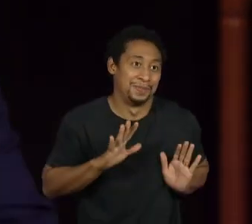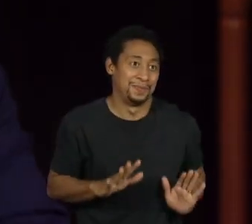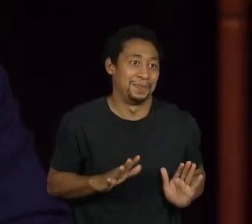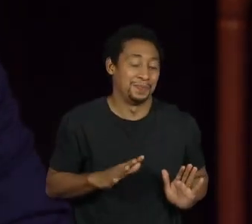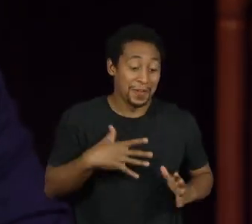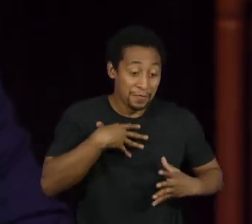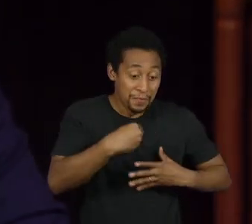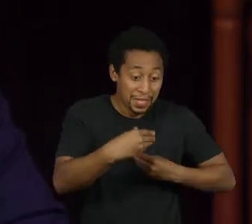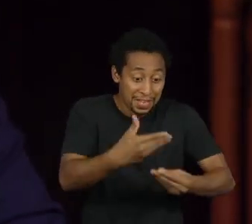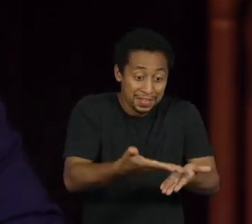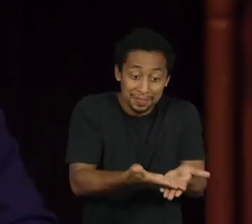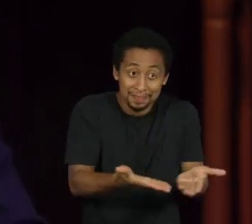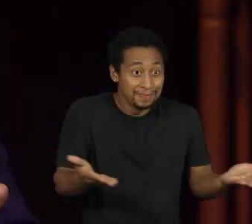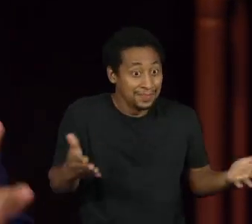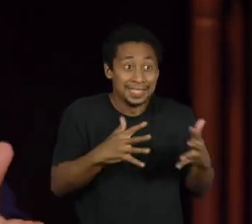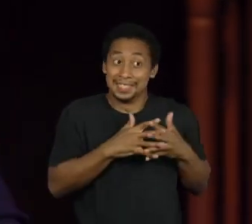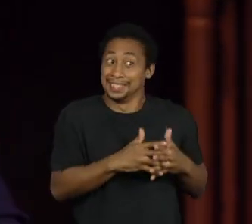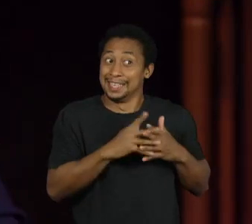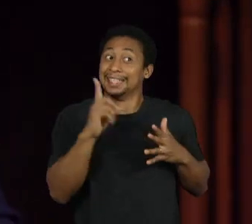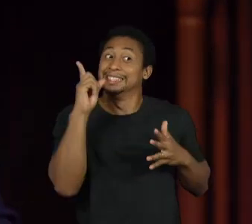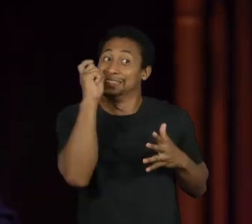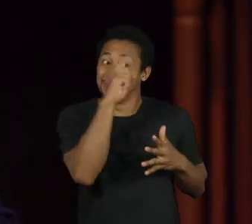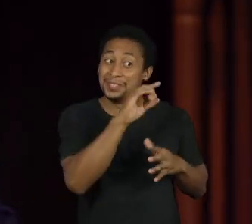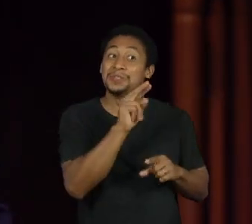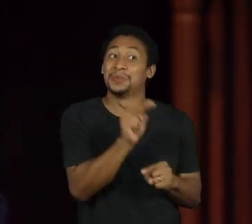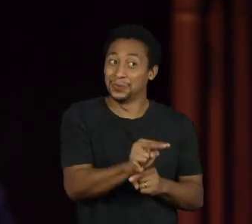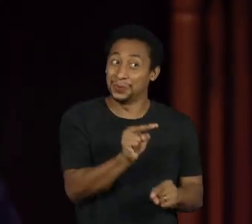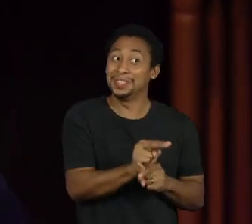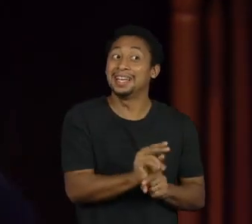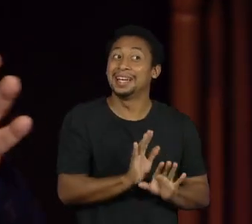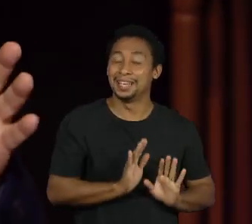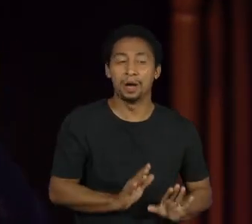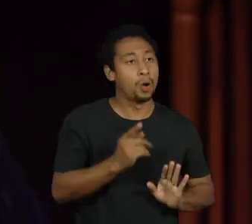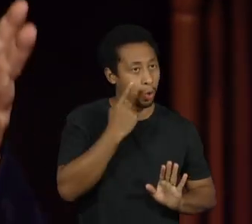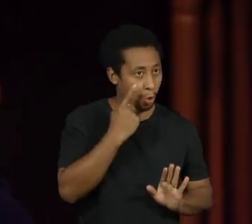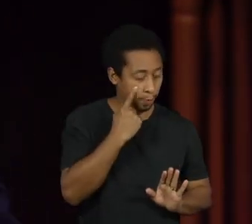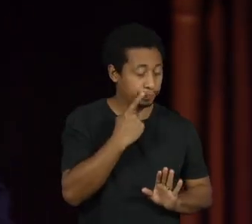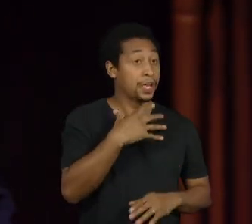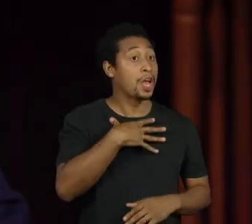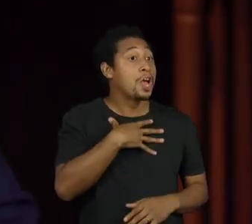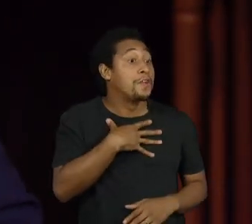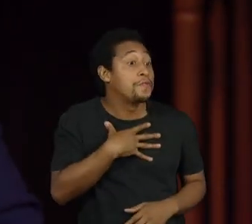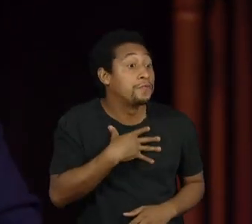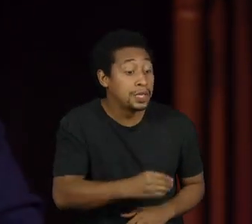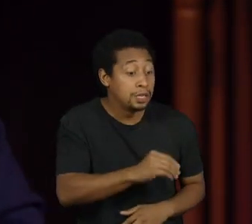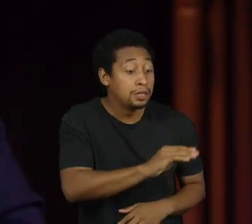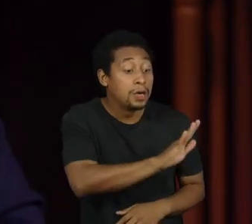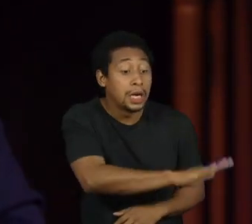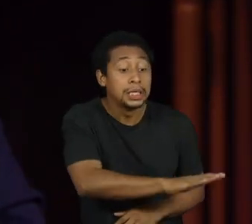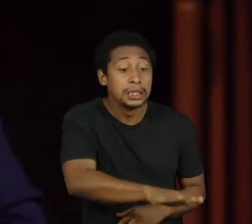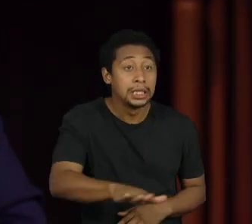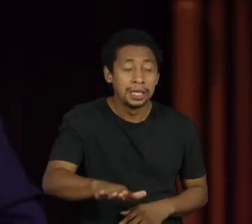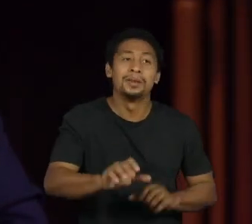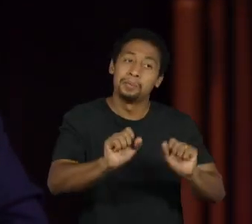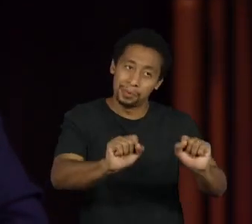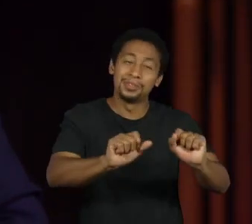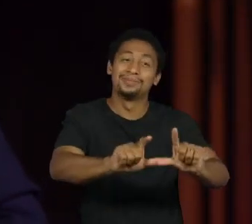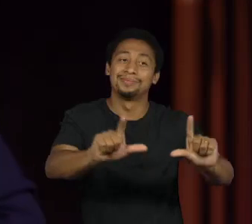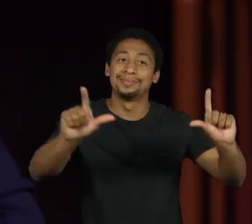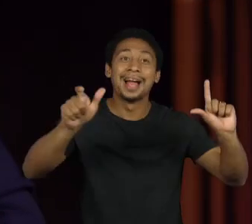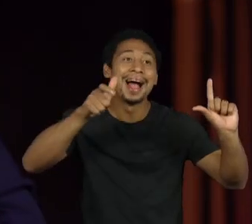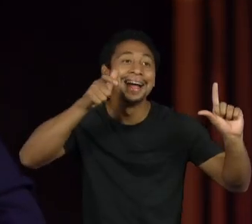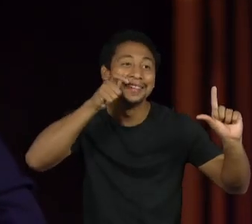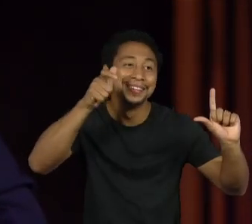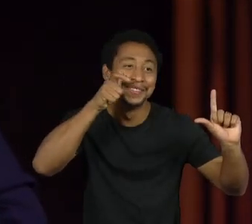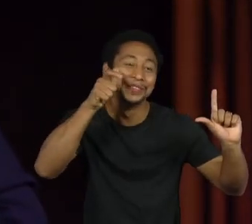tão complexos, né? E não são só os nossos filhos, pessoas físicas. É bom falar, porque eles podem até estar vendo essa coisa antiga